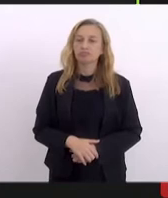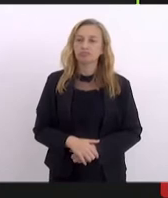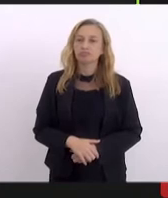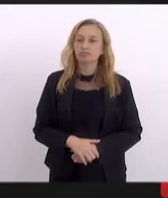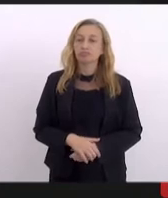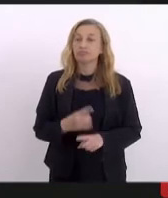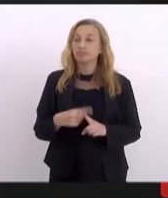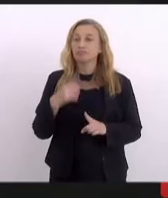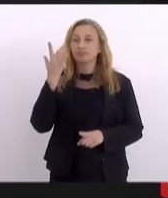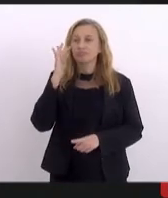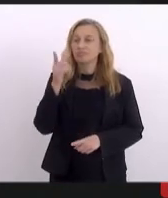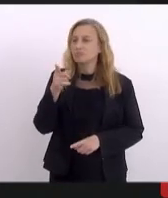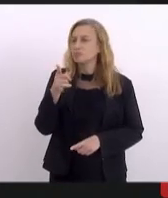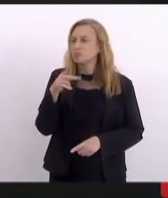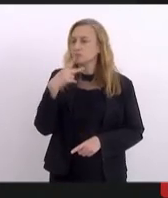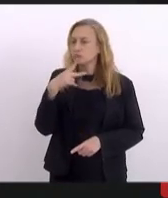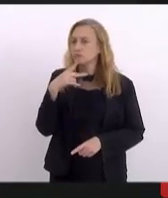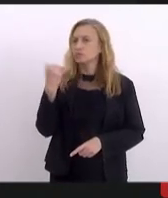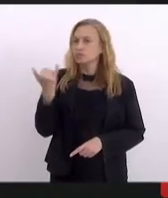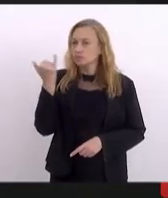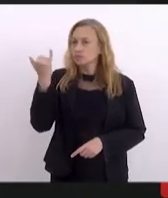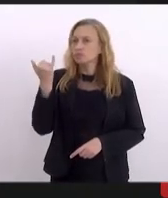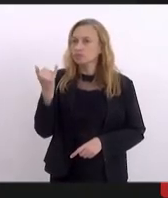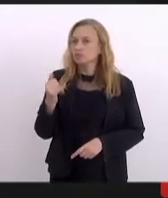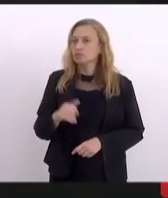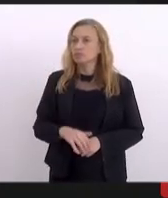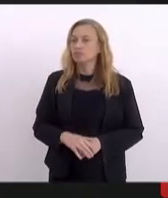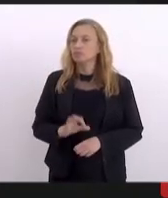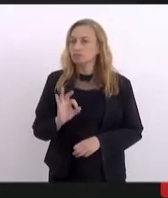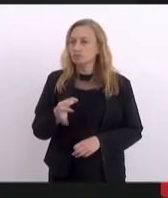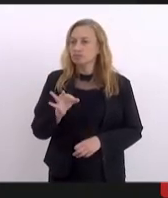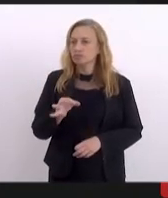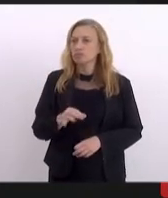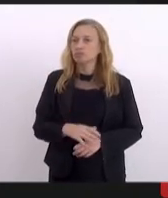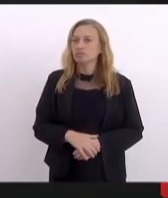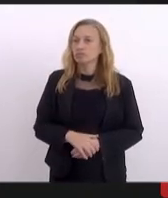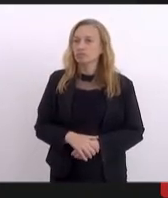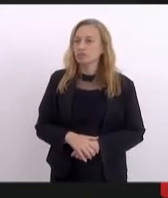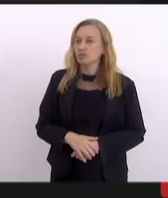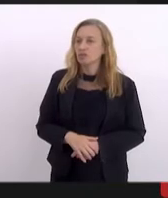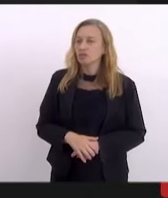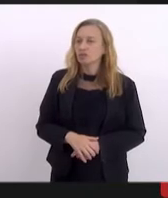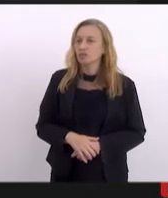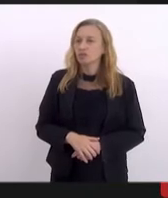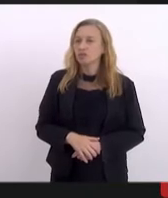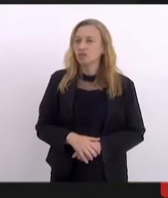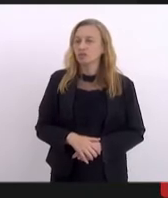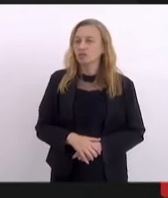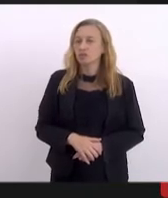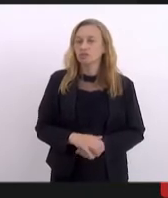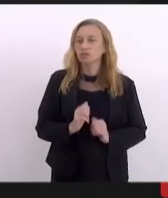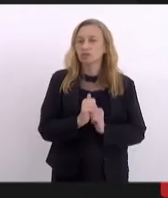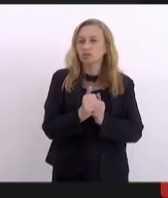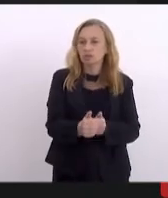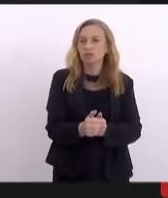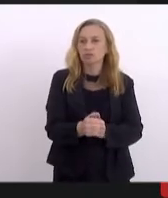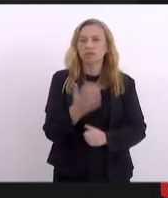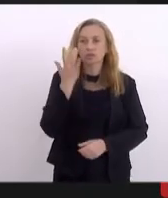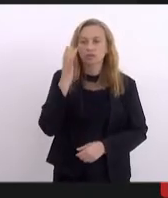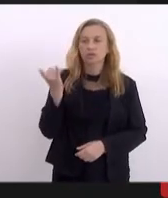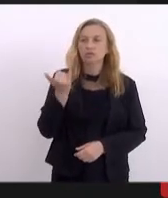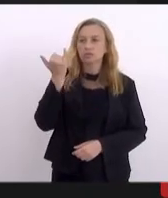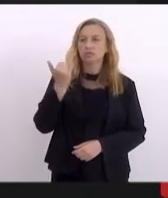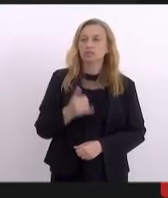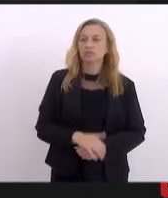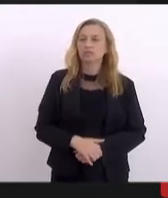Porque eu acho que a sua ponderação é pertinente e a senhora tem razão. E aí a gente tem a construção de um parecer para poder acompanhar, acho que é importante.